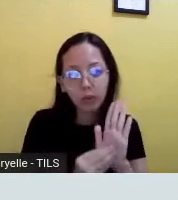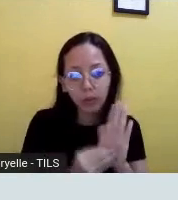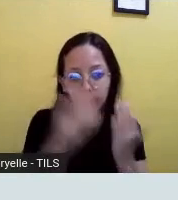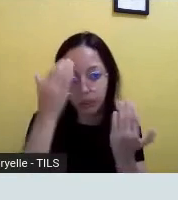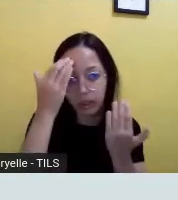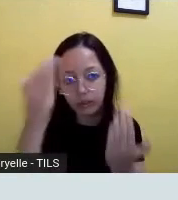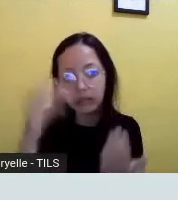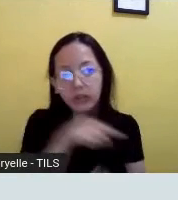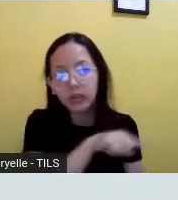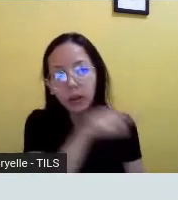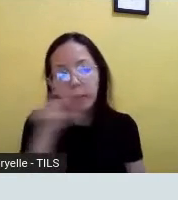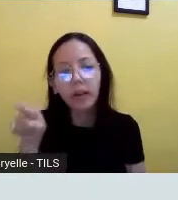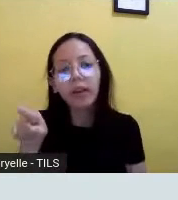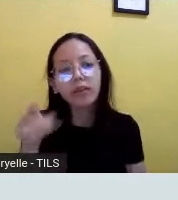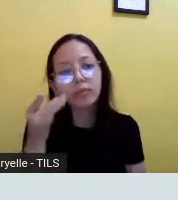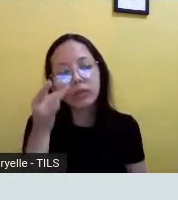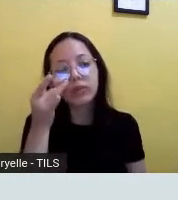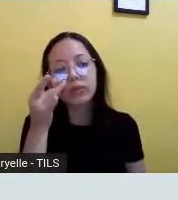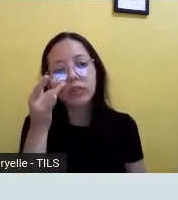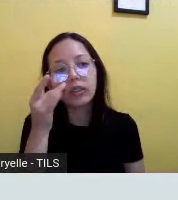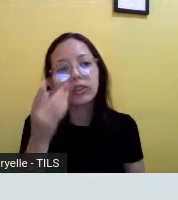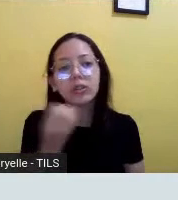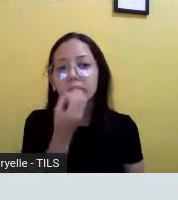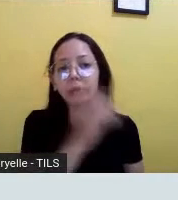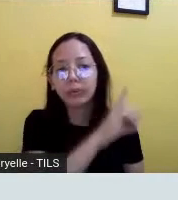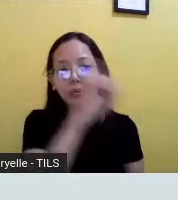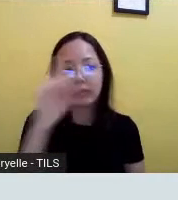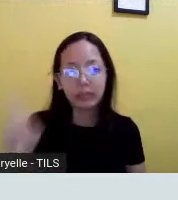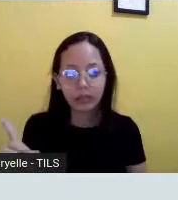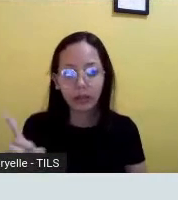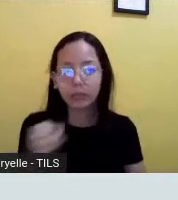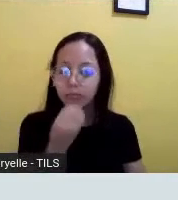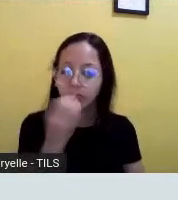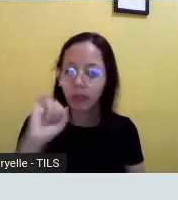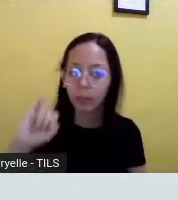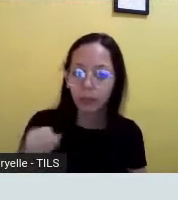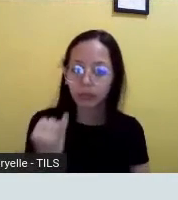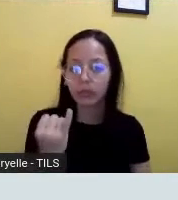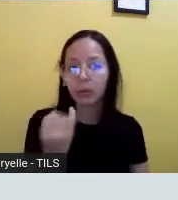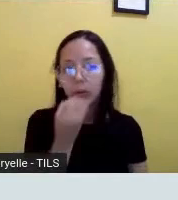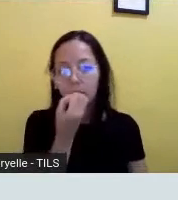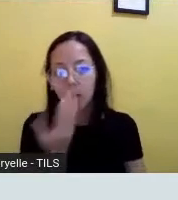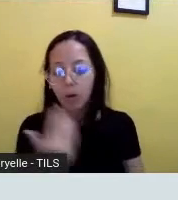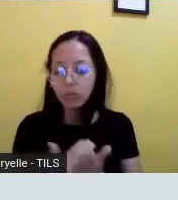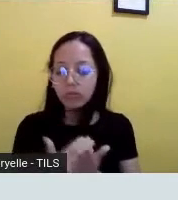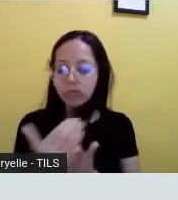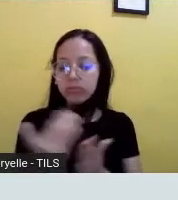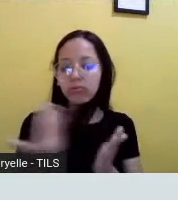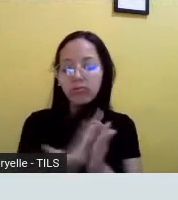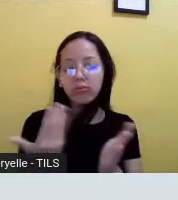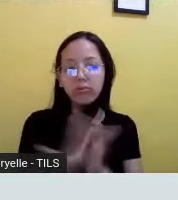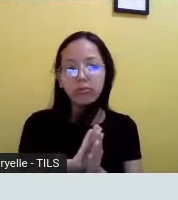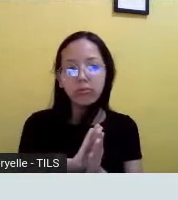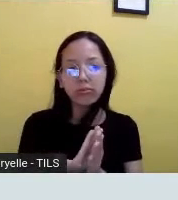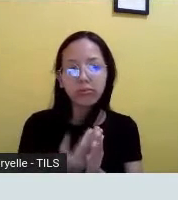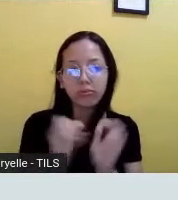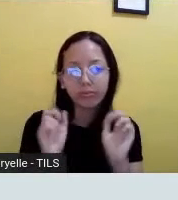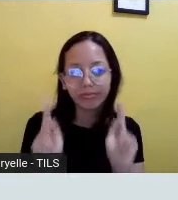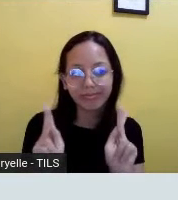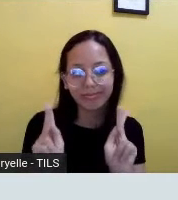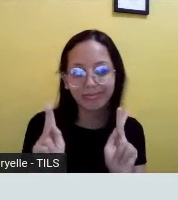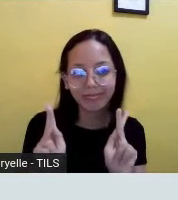Agradeço também a prece de vocês. E tenha um bom dia. Um dia muito proveitoso. Nesse início de estudo, tá? Pra vocês.